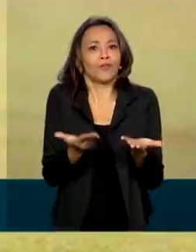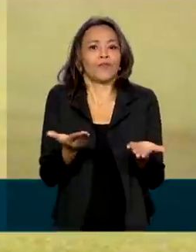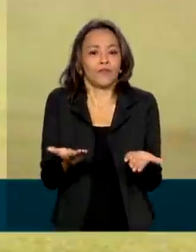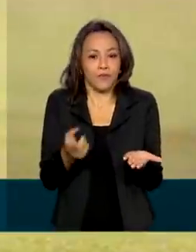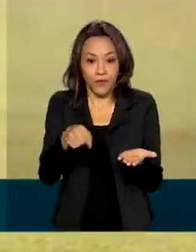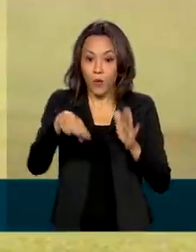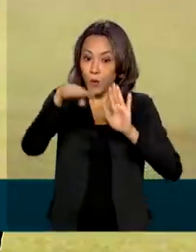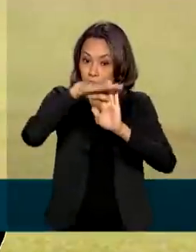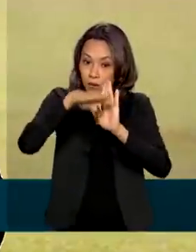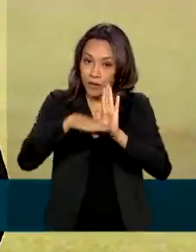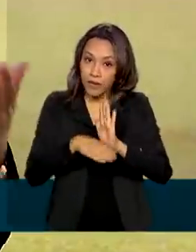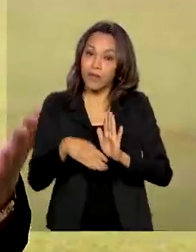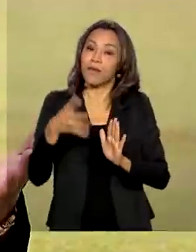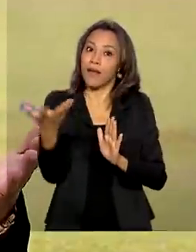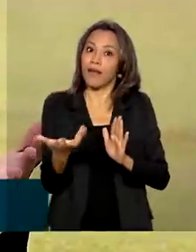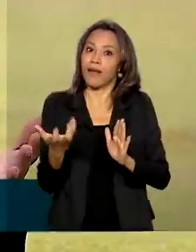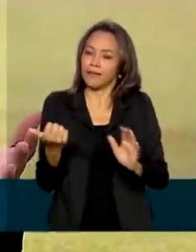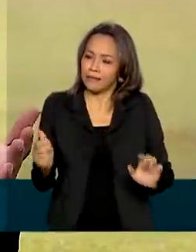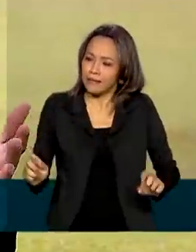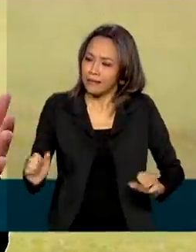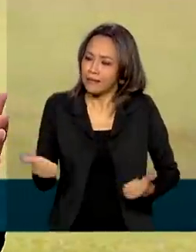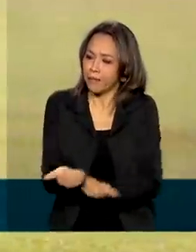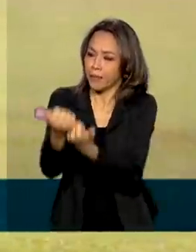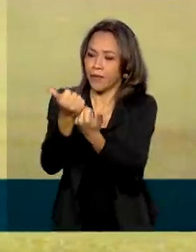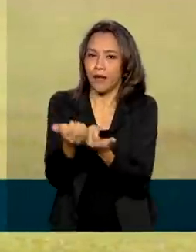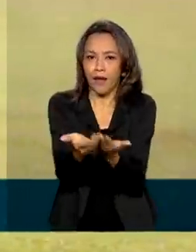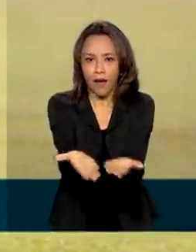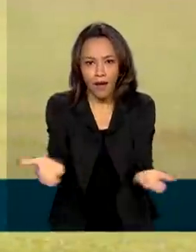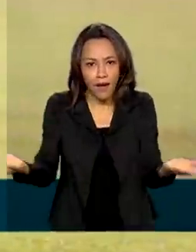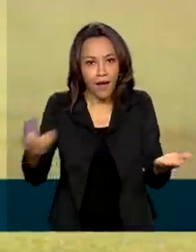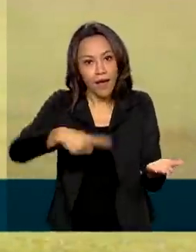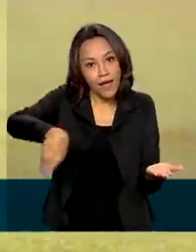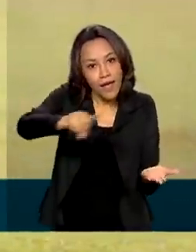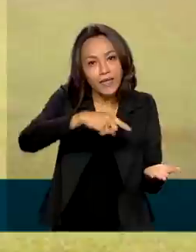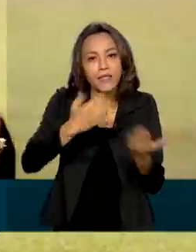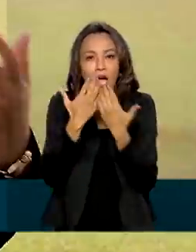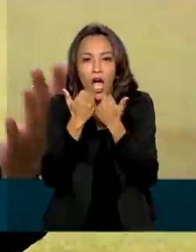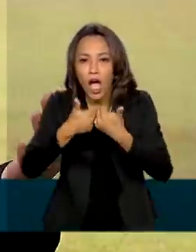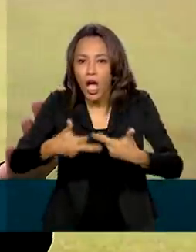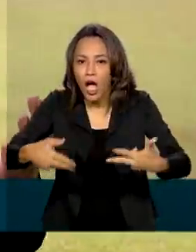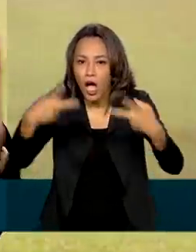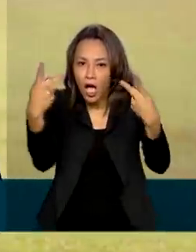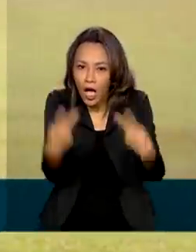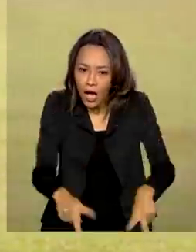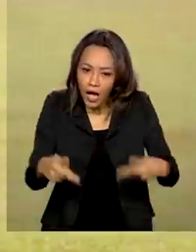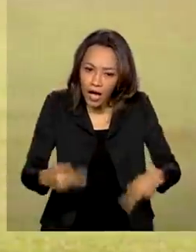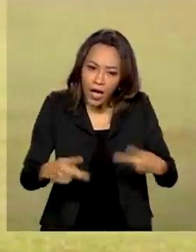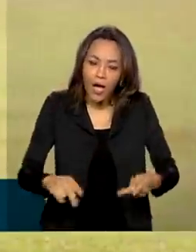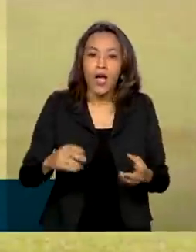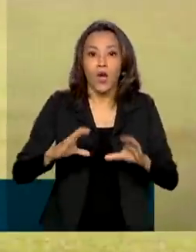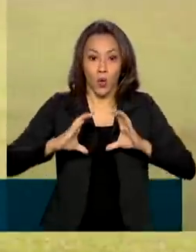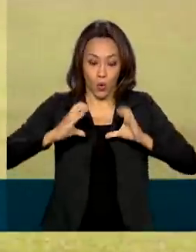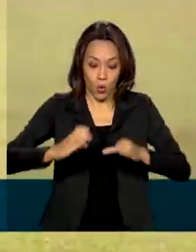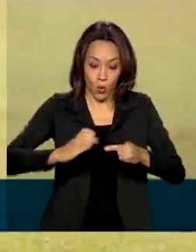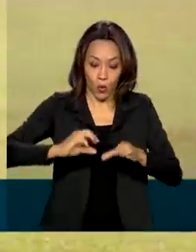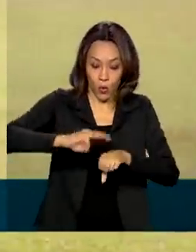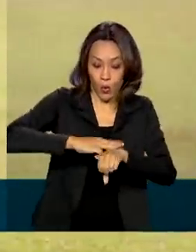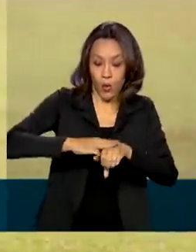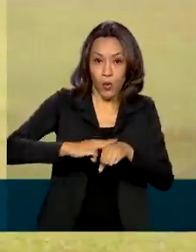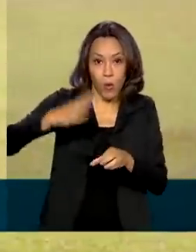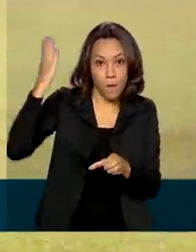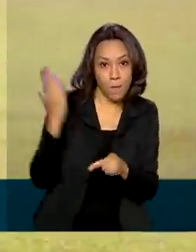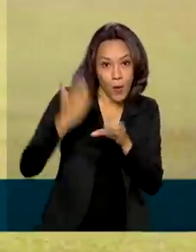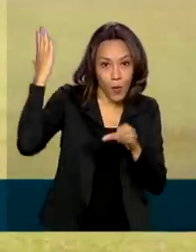O programa quer fortalecer e aprimorar a produção desses produtos típicos, como a piaçaba, o cupuaçu, as baunilhas